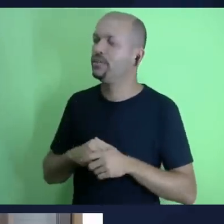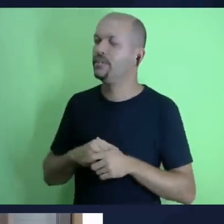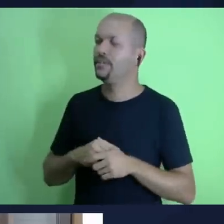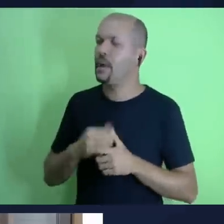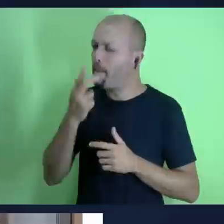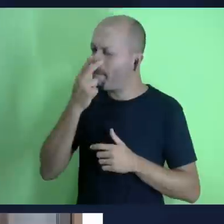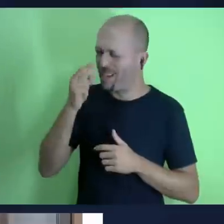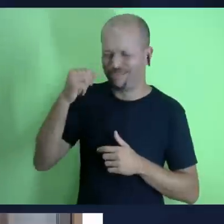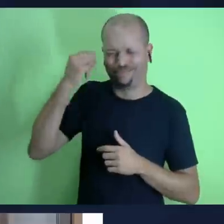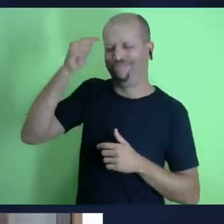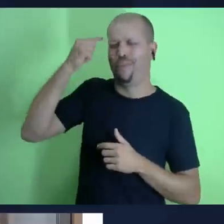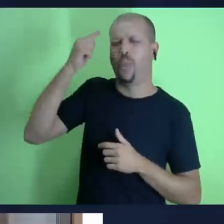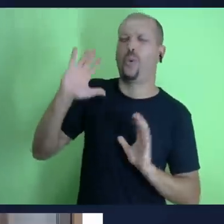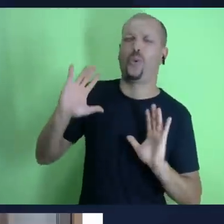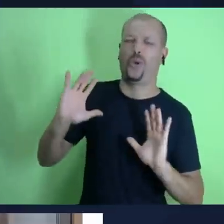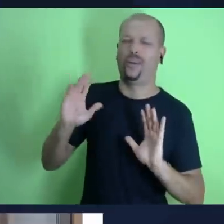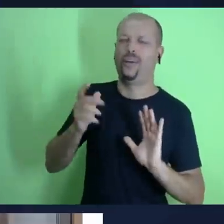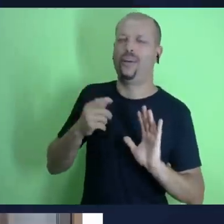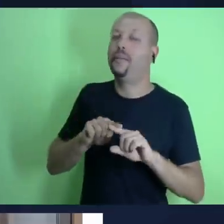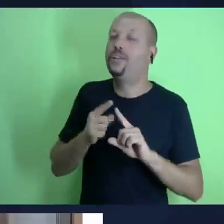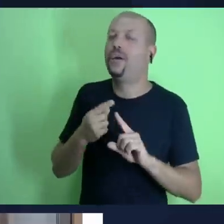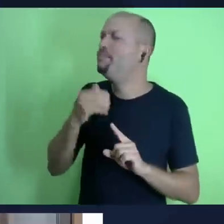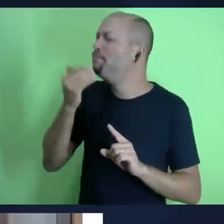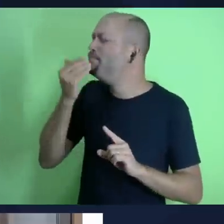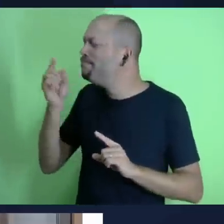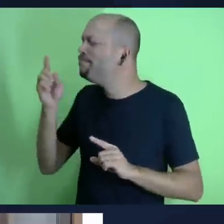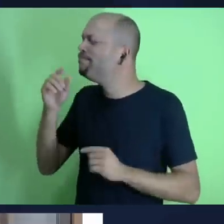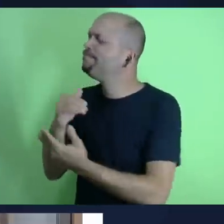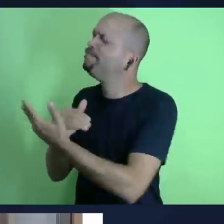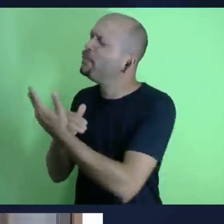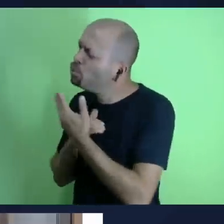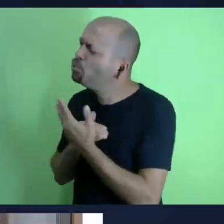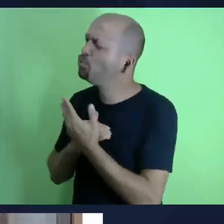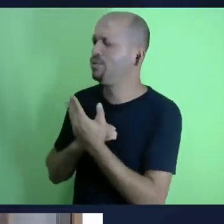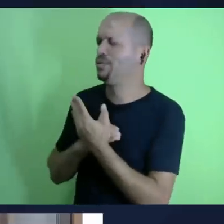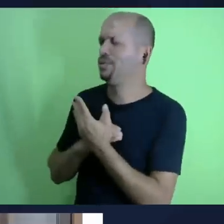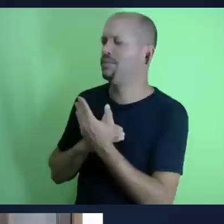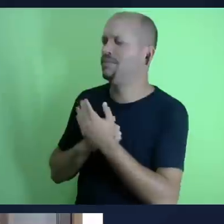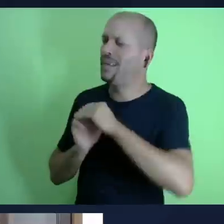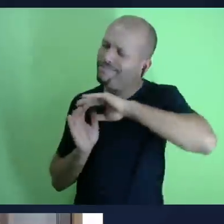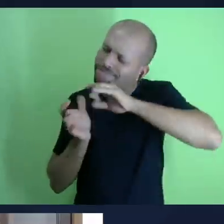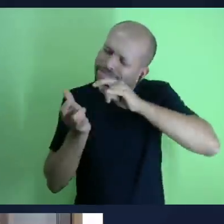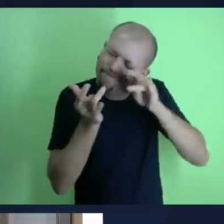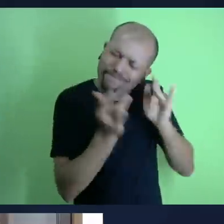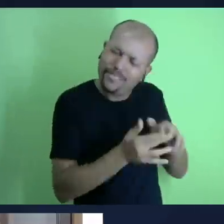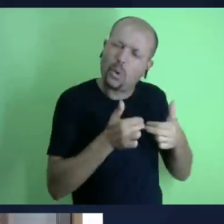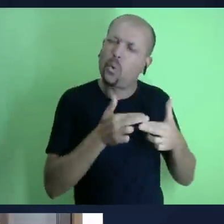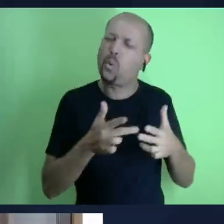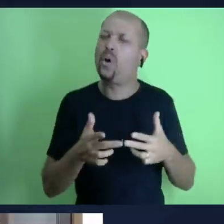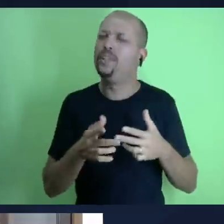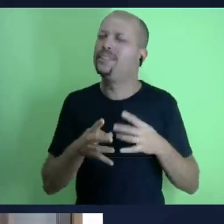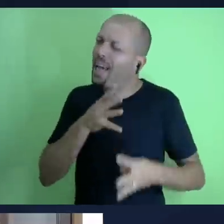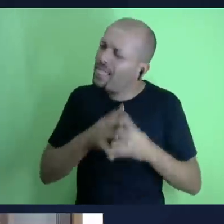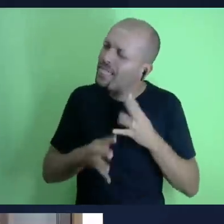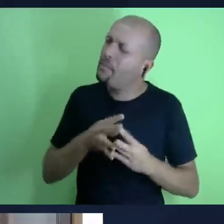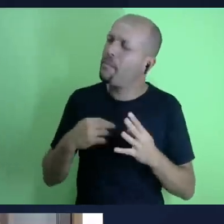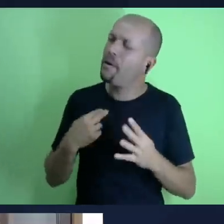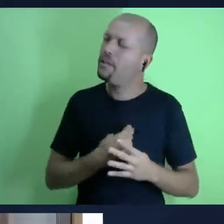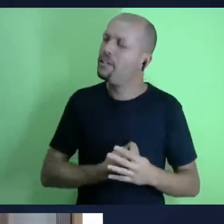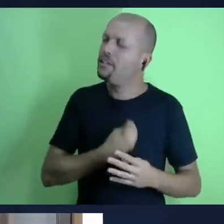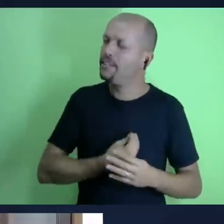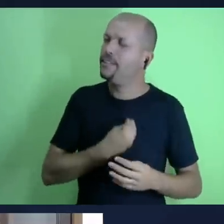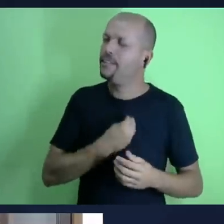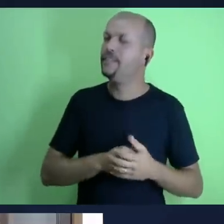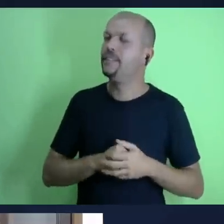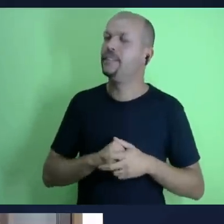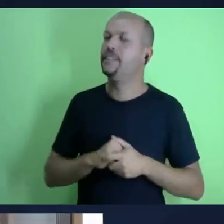nós possamos nos aprofundar em conhecer o Senhor e amar o Senhor e dessa forma nós possamos